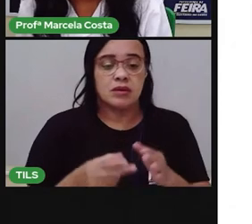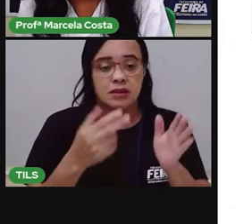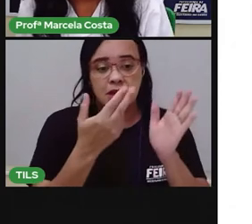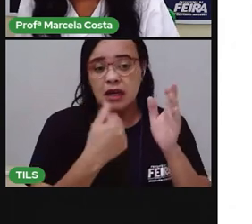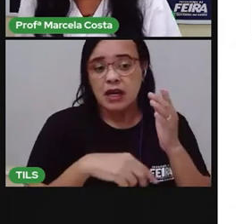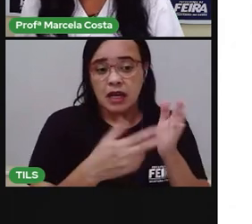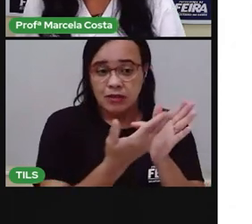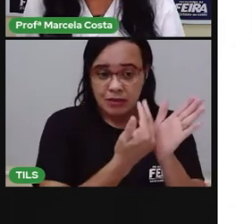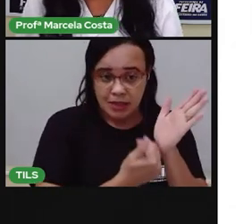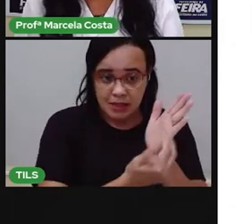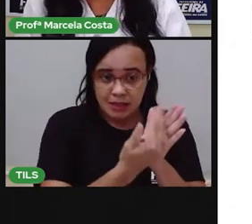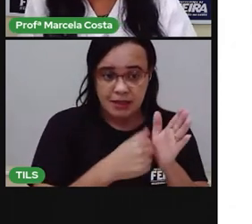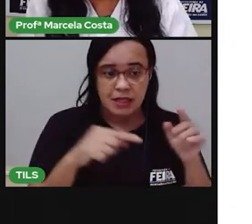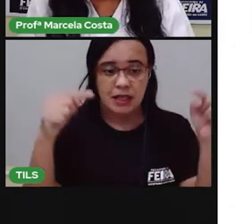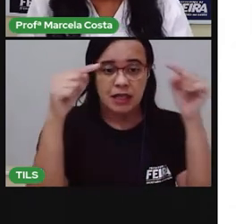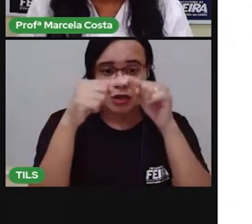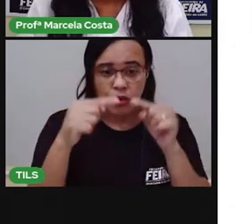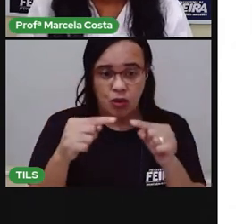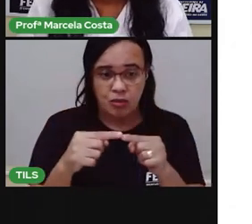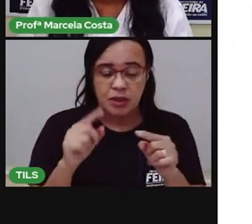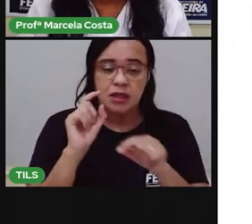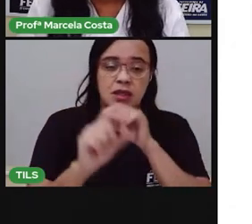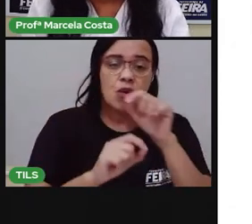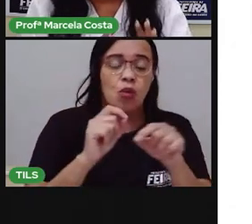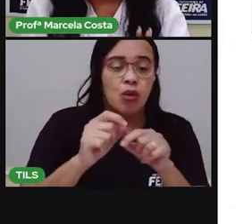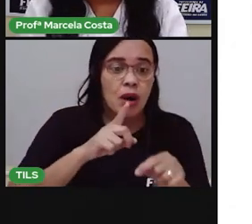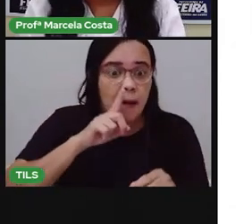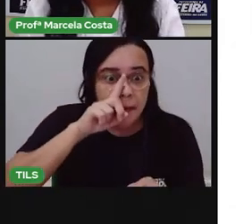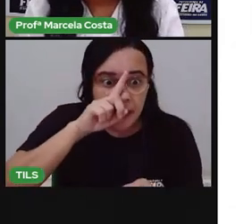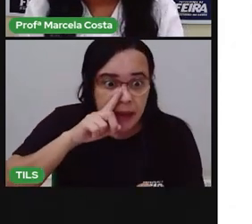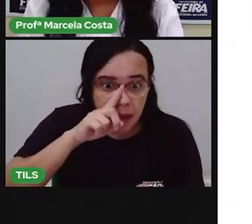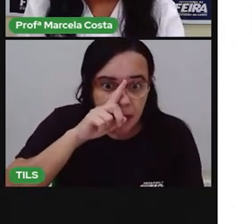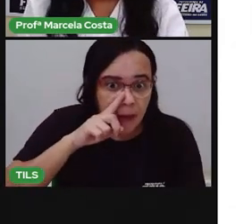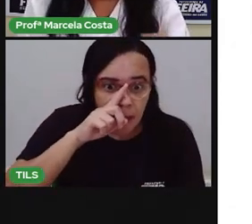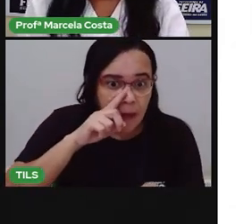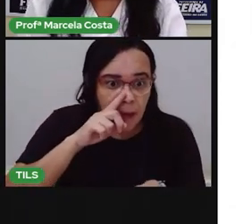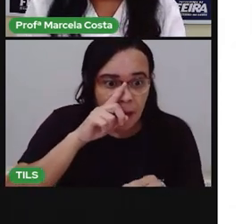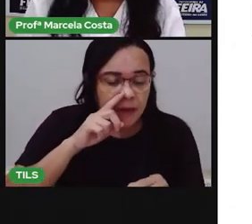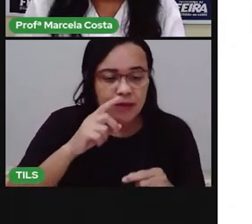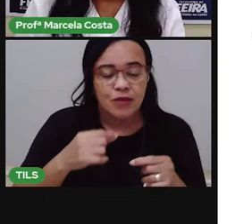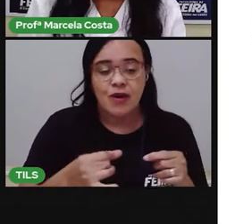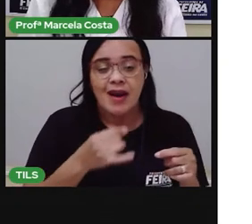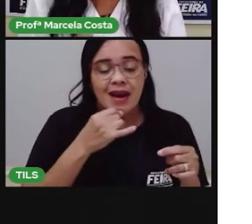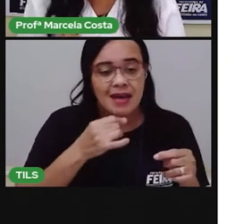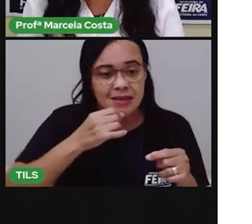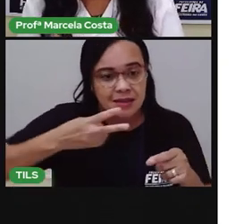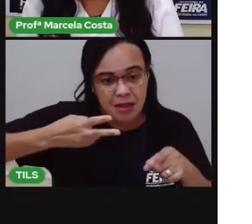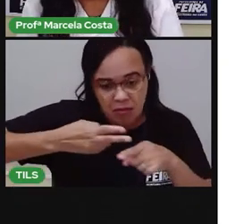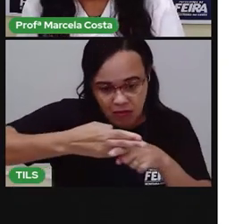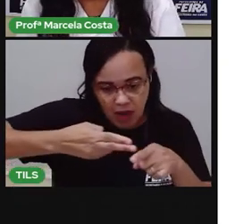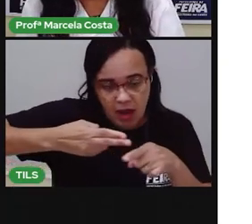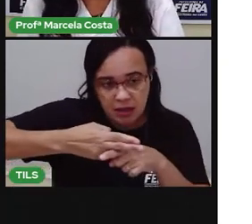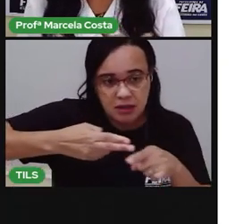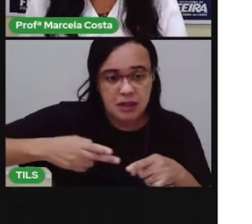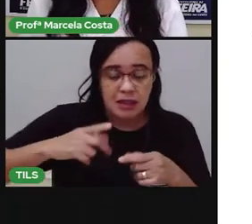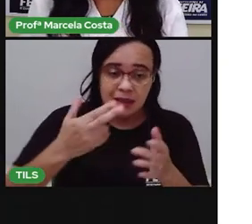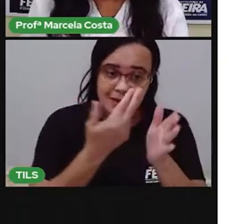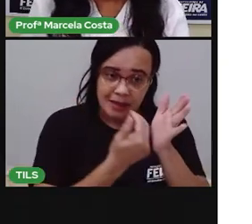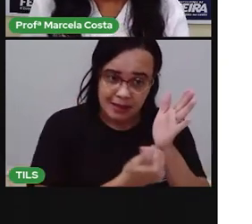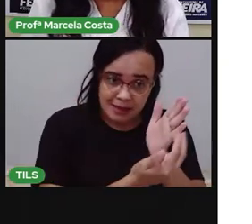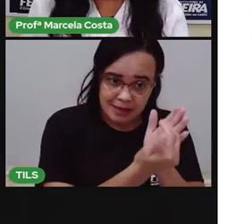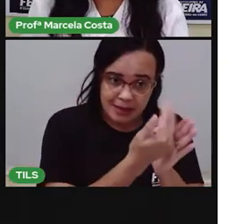domésticos. Como objetos cortantes, aí você faz o desenho da faca, da tesoura,